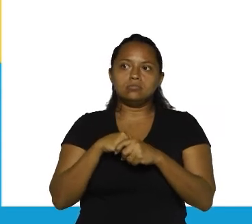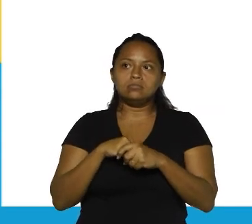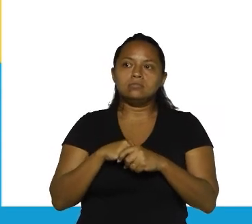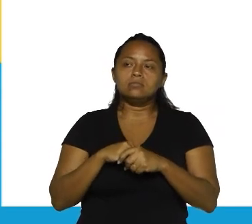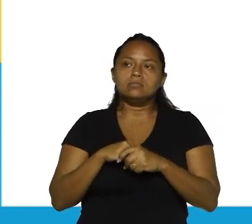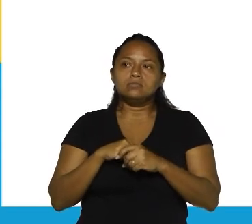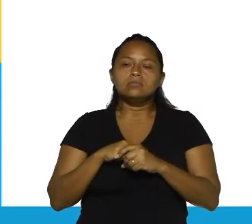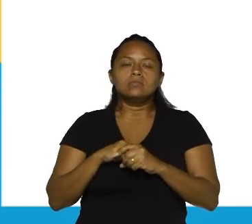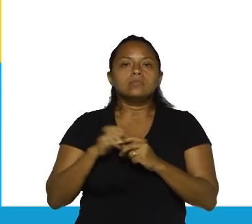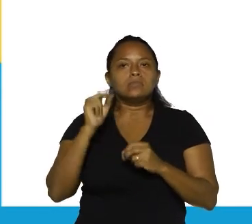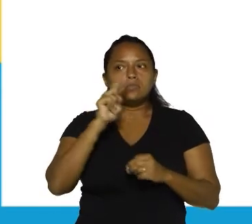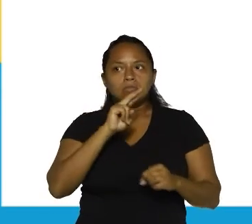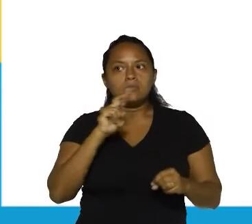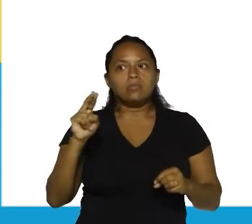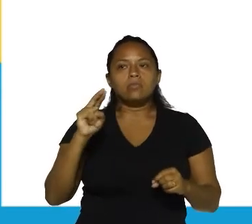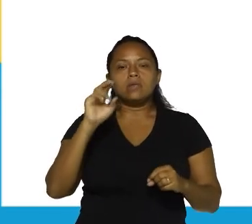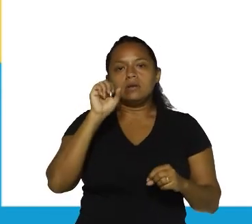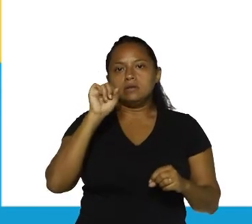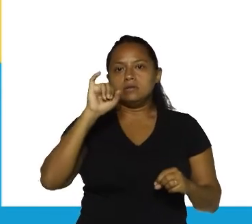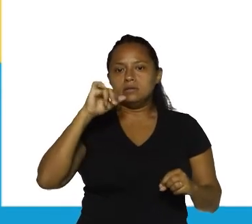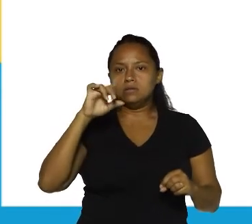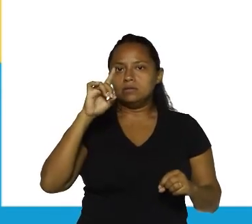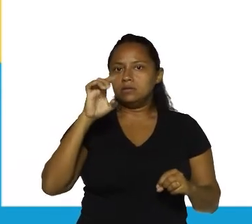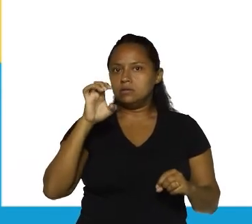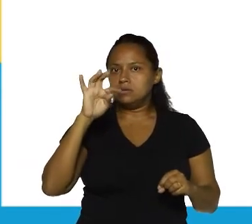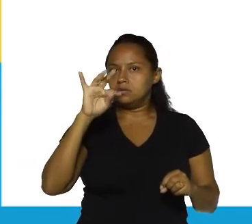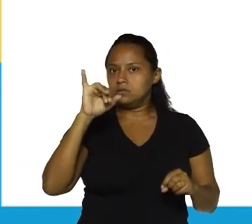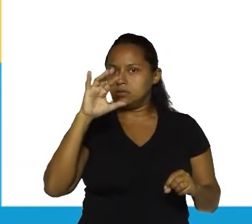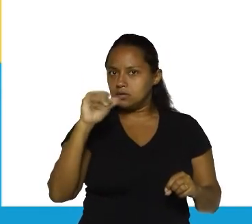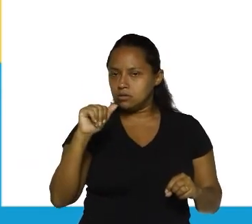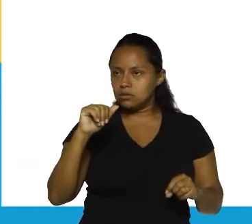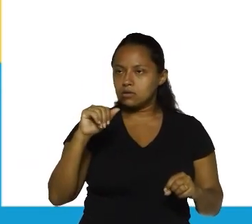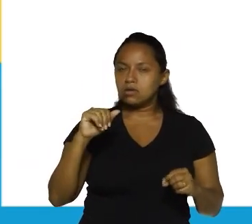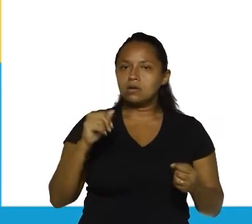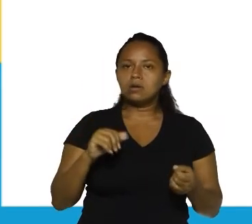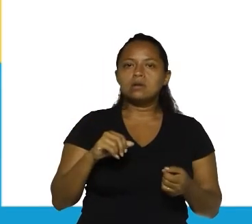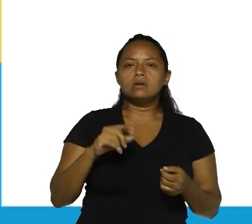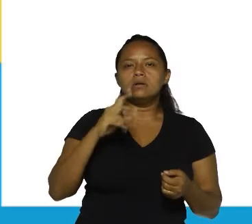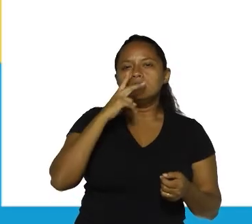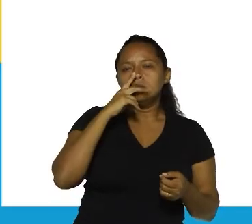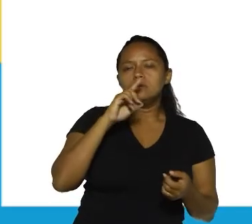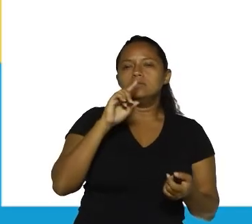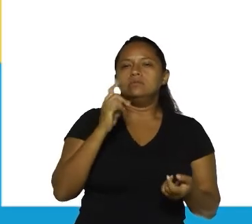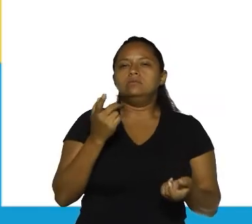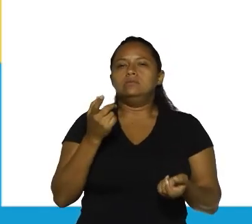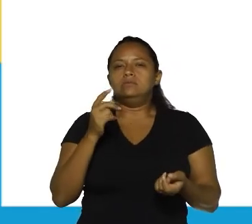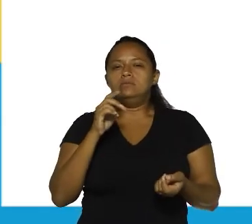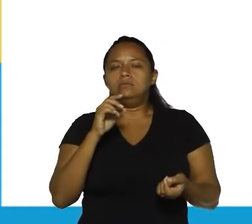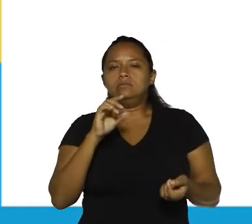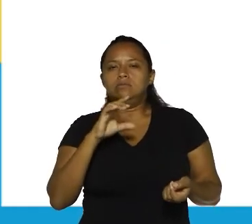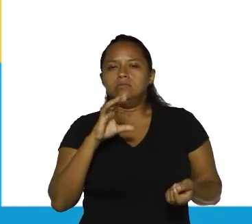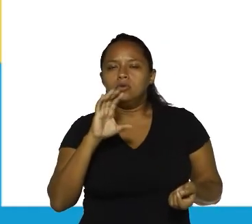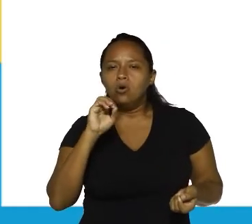oração que nós vamos chamar de sindética. Como aqui é a ideia de adversidade, oposição, então nós chamamos de sindética